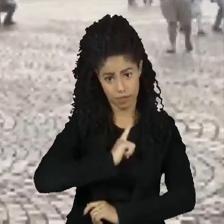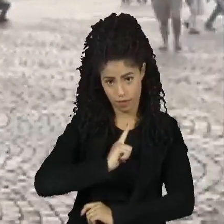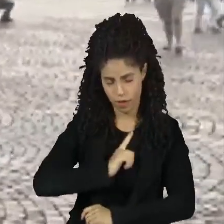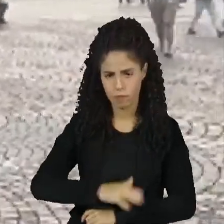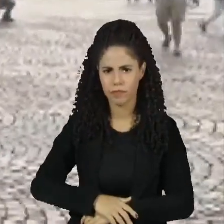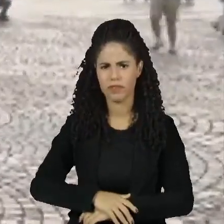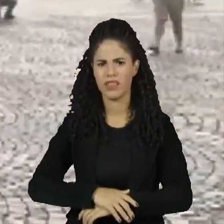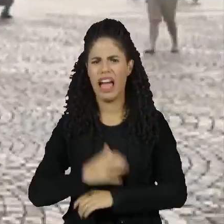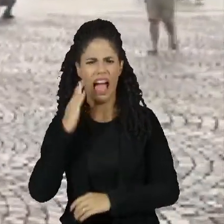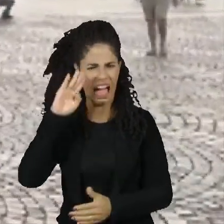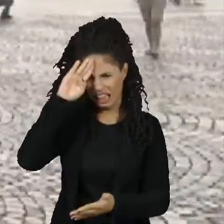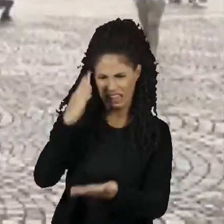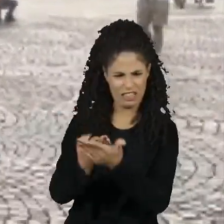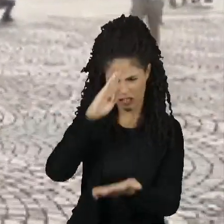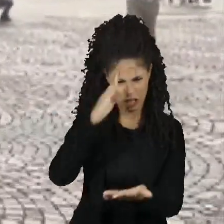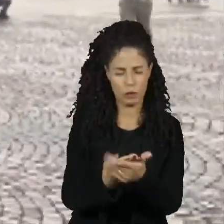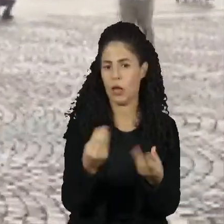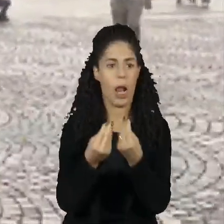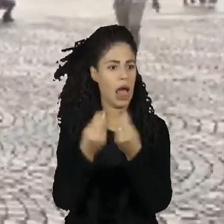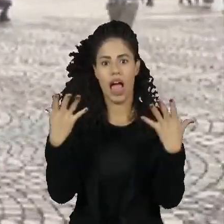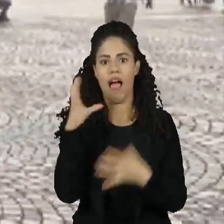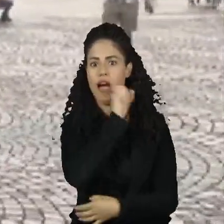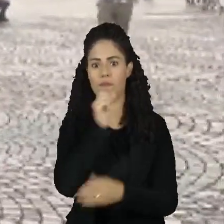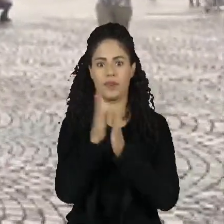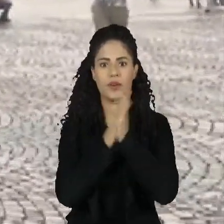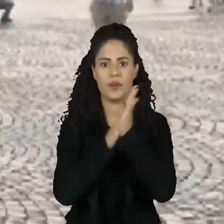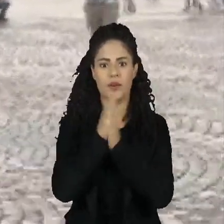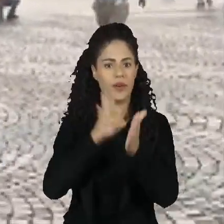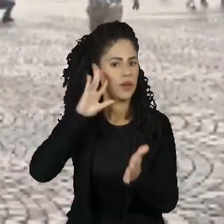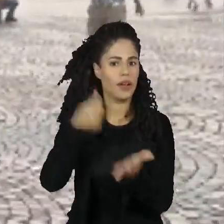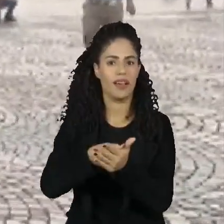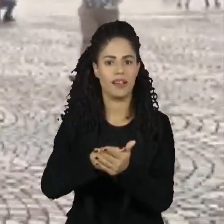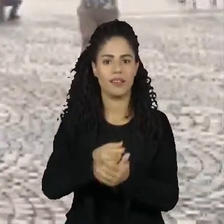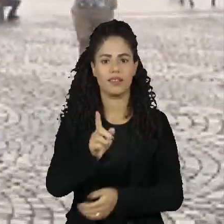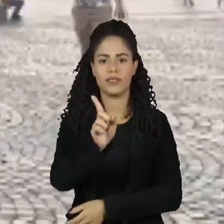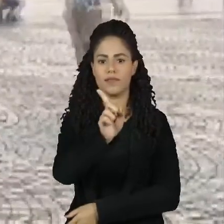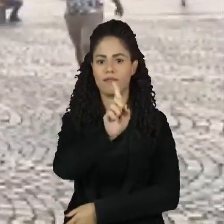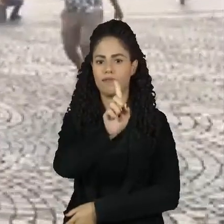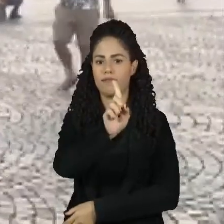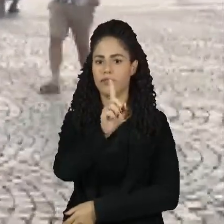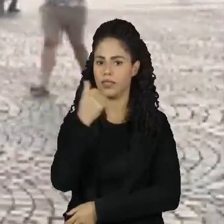acredite em milagres, pois quando o milagre é grande, Santos confia.